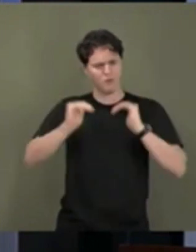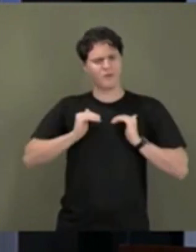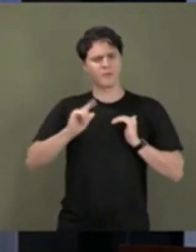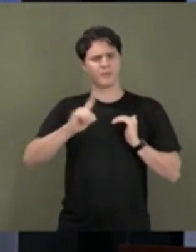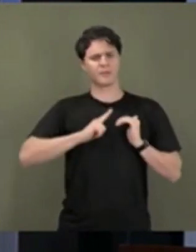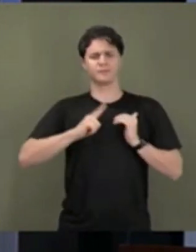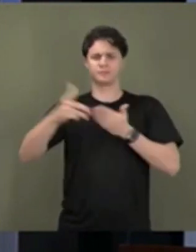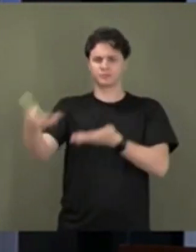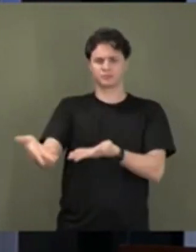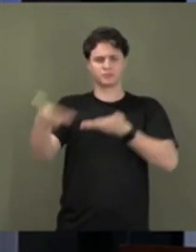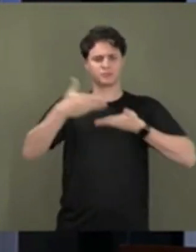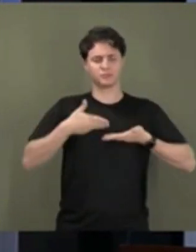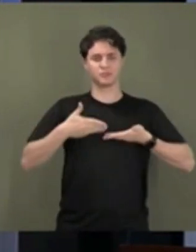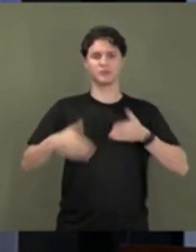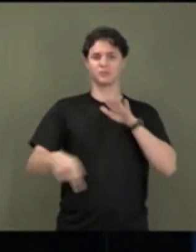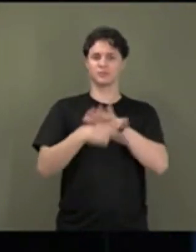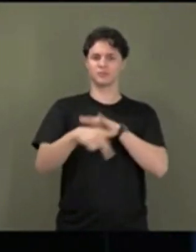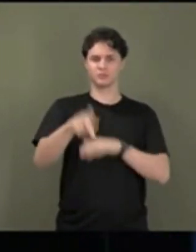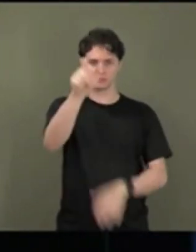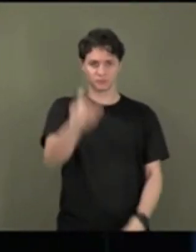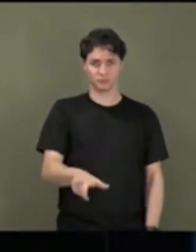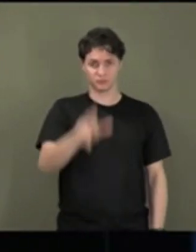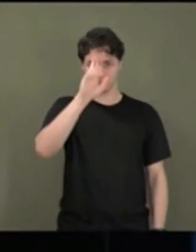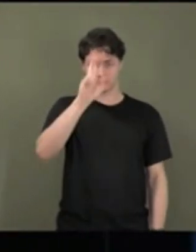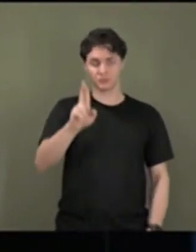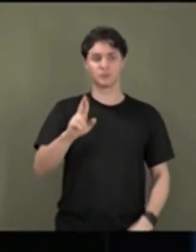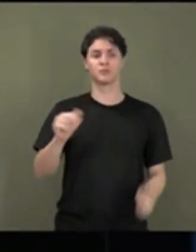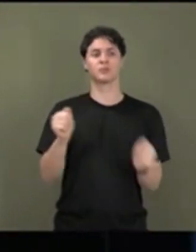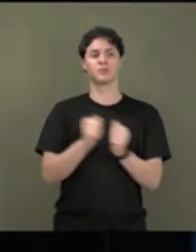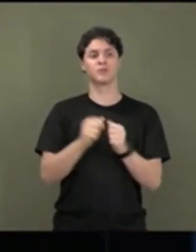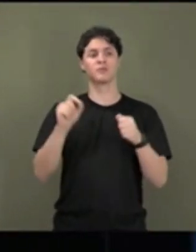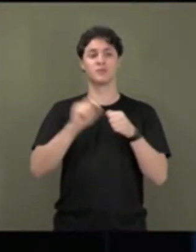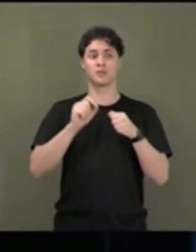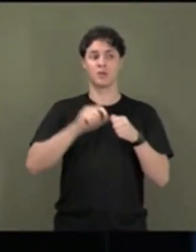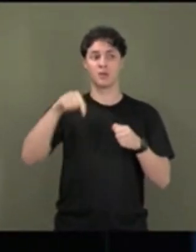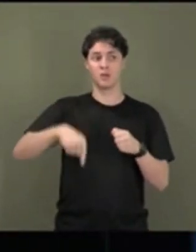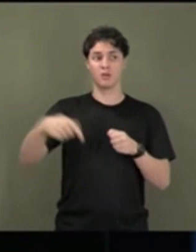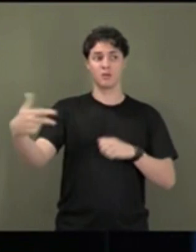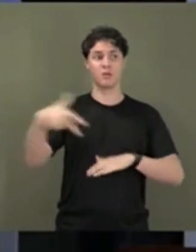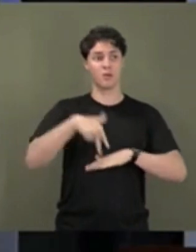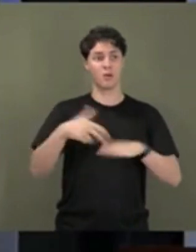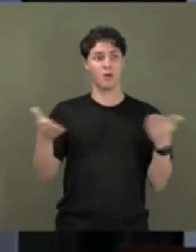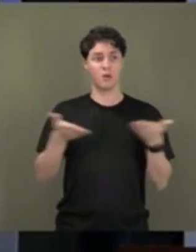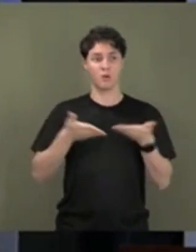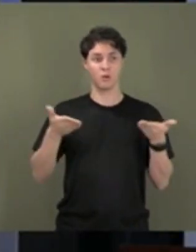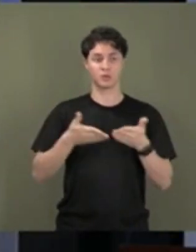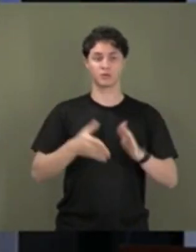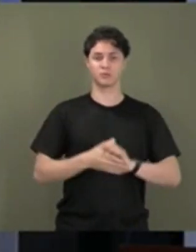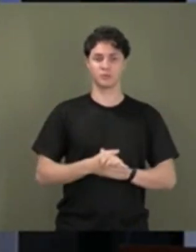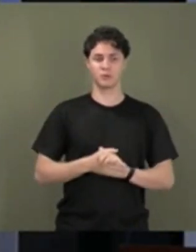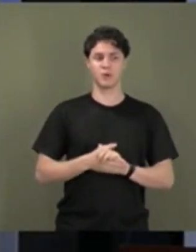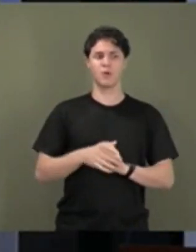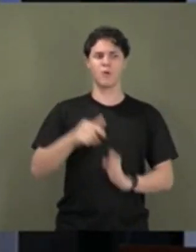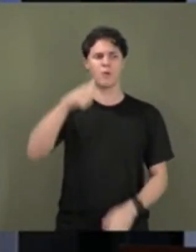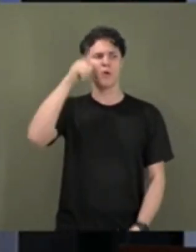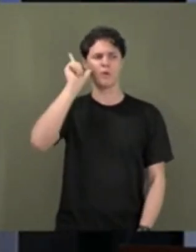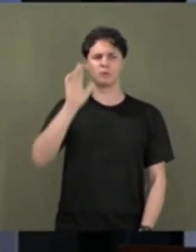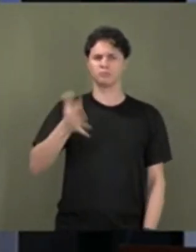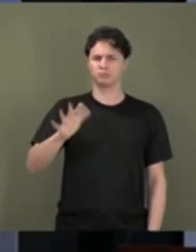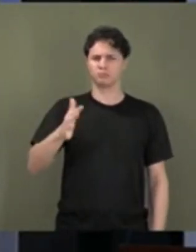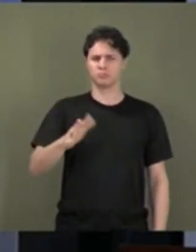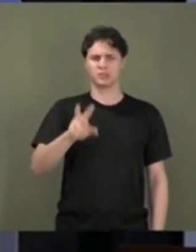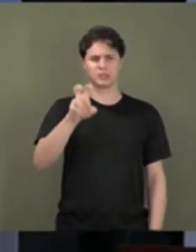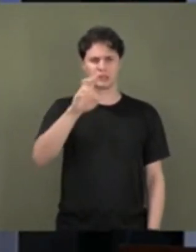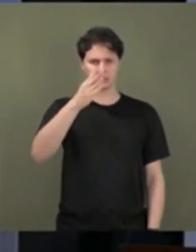o convite que recebeu de V. Exª para que aqui se fizesse presente. E ontem, por volta de